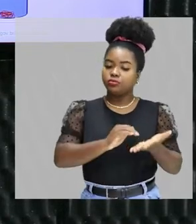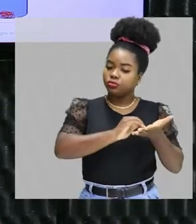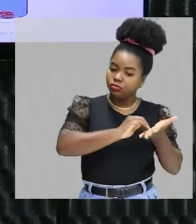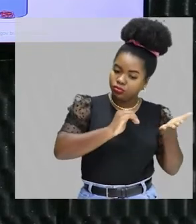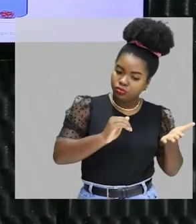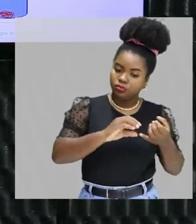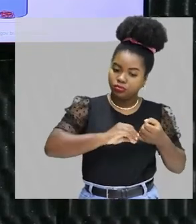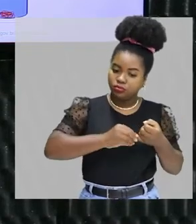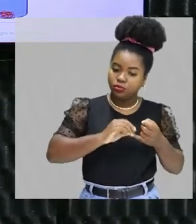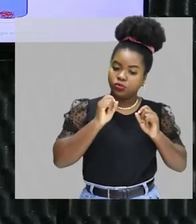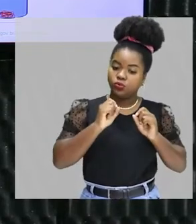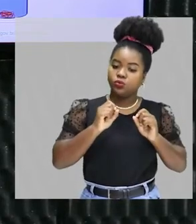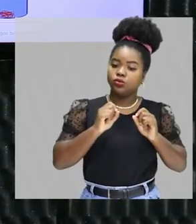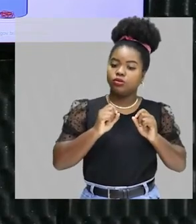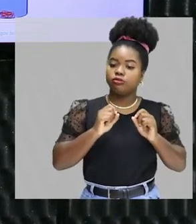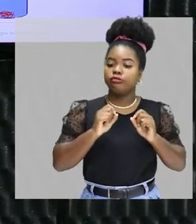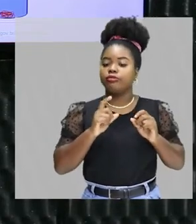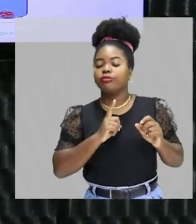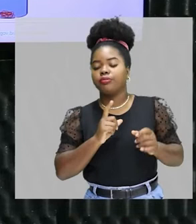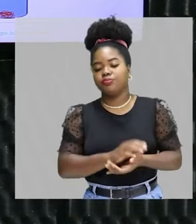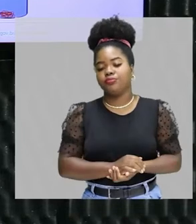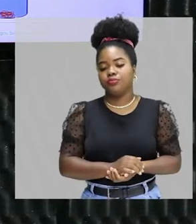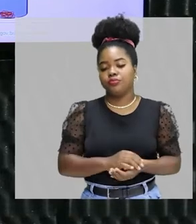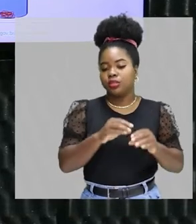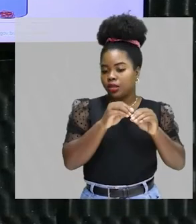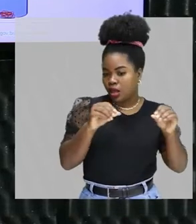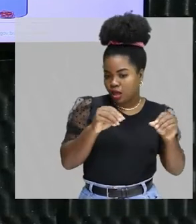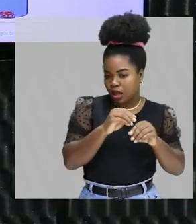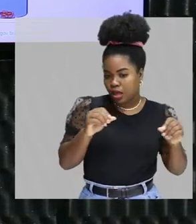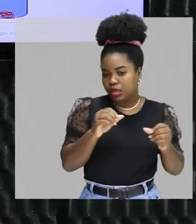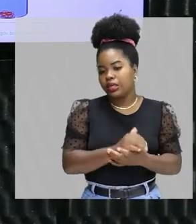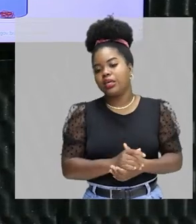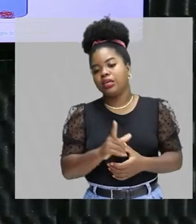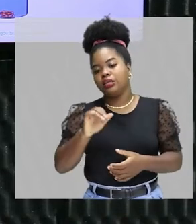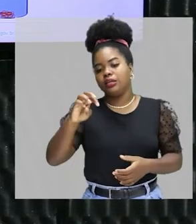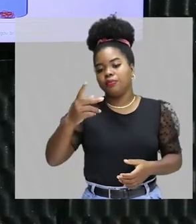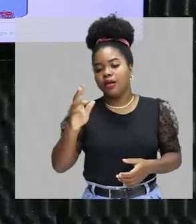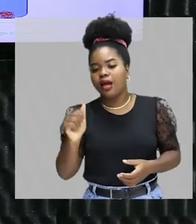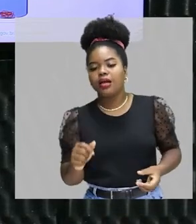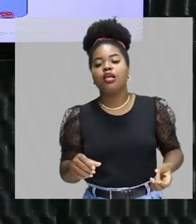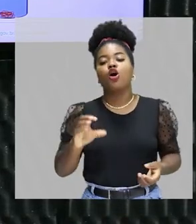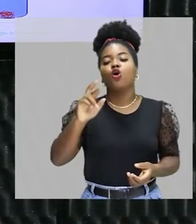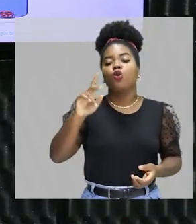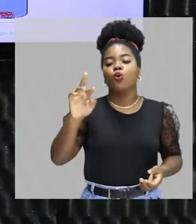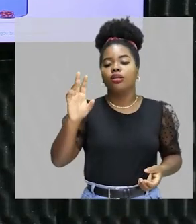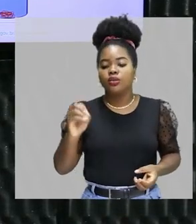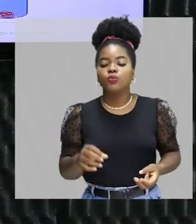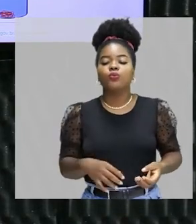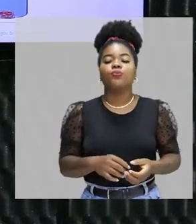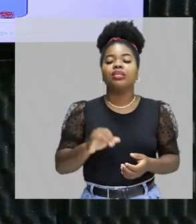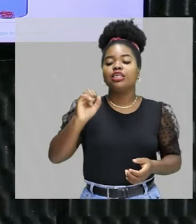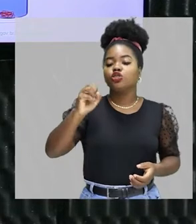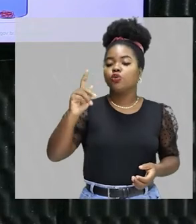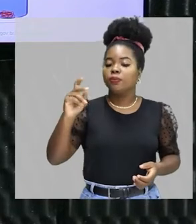grãos de feijão, o que sobrou? Limalha, areia, cloreto de sódio e as bolinhas de isopor. No próximo,